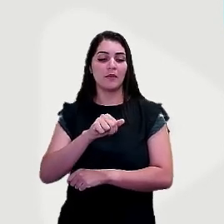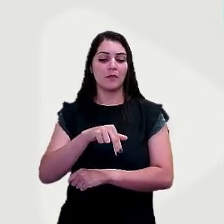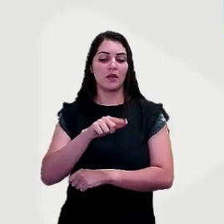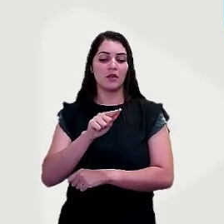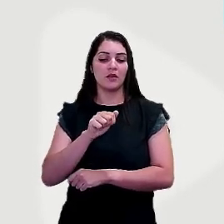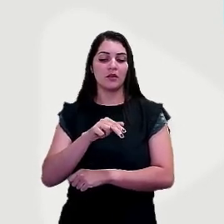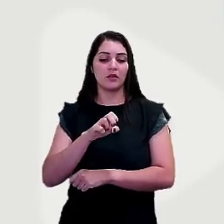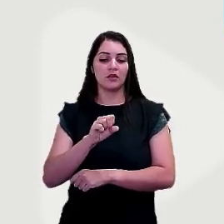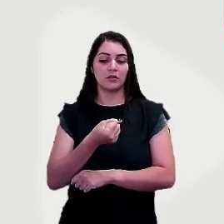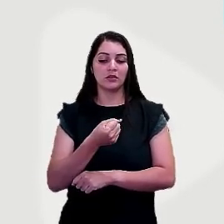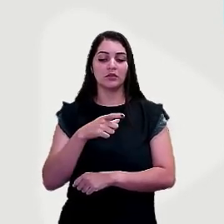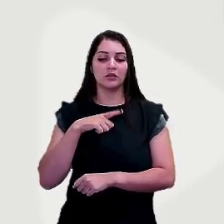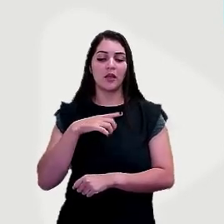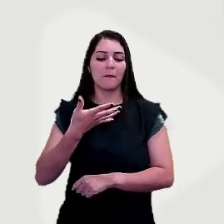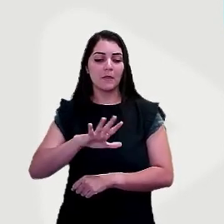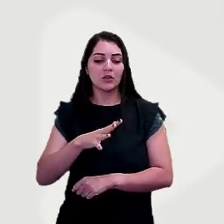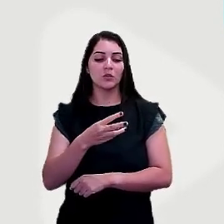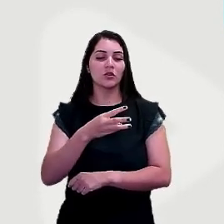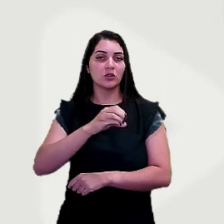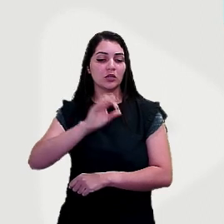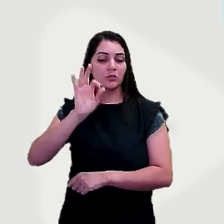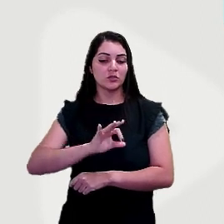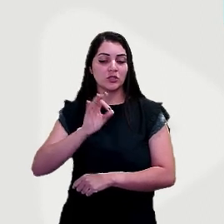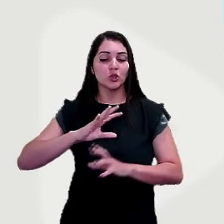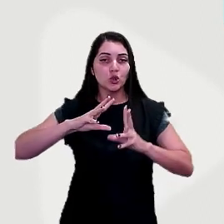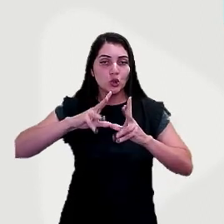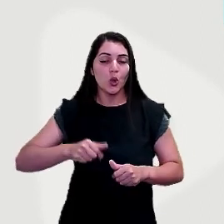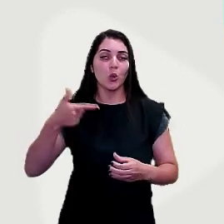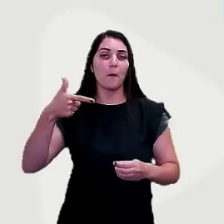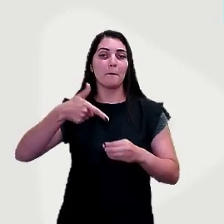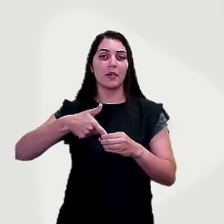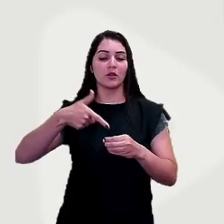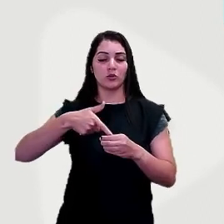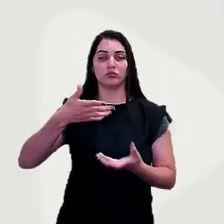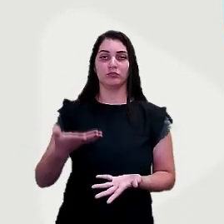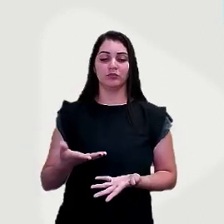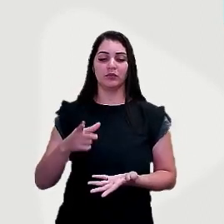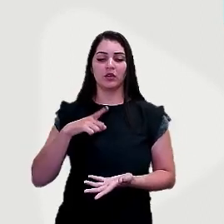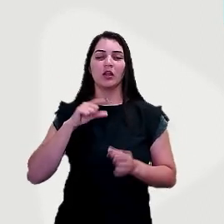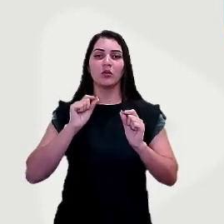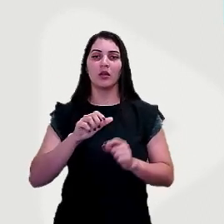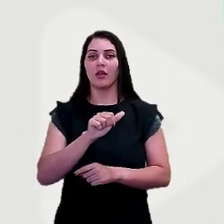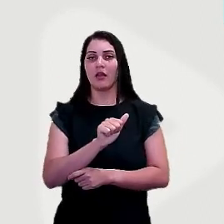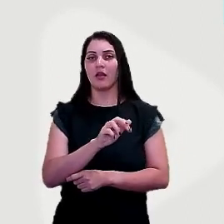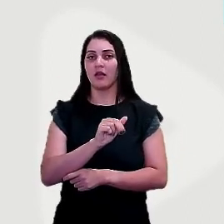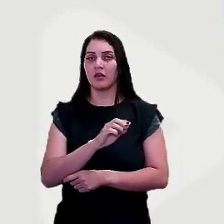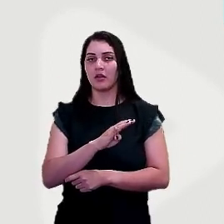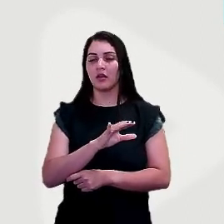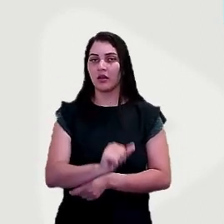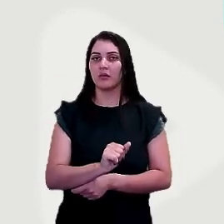30% do total do petróleo explorado no mundo. Eu mostrei ali na Perícia Arábica, Arábia Saudita, aquela região,